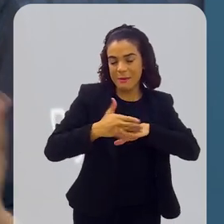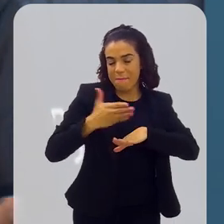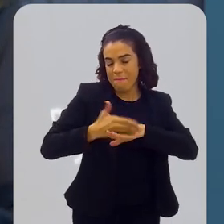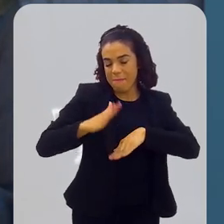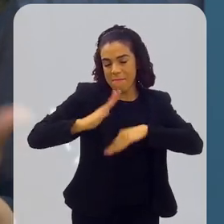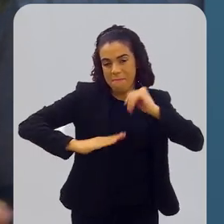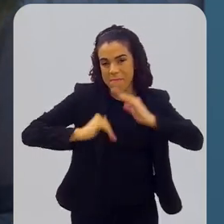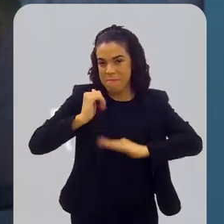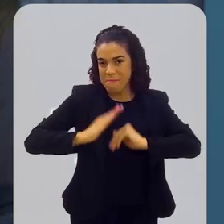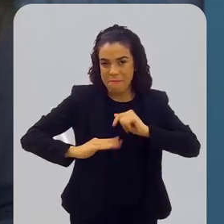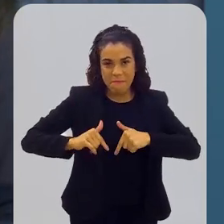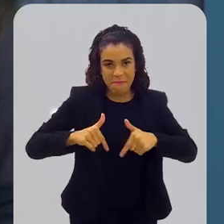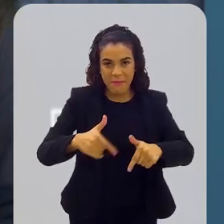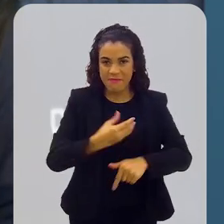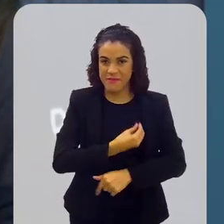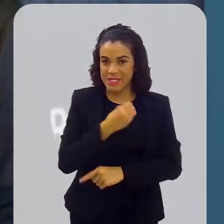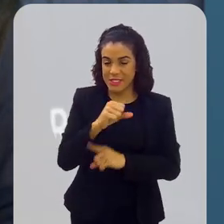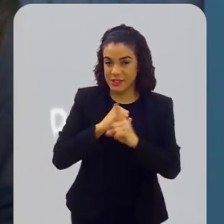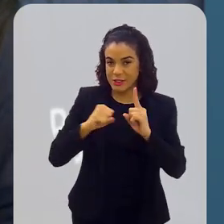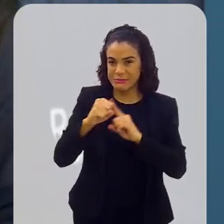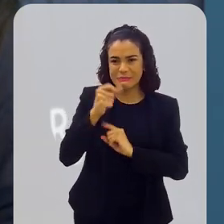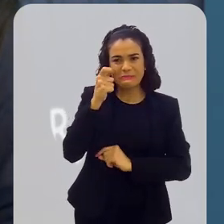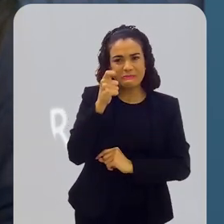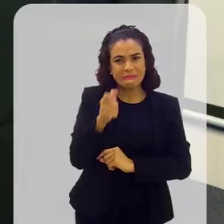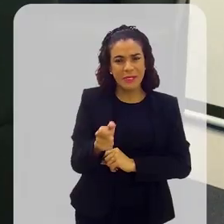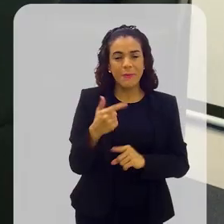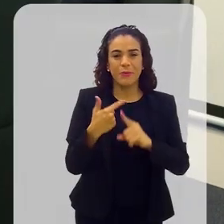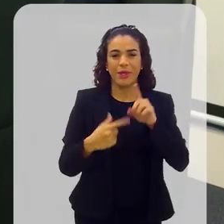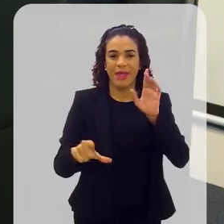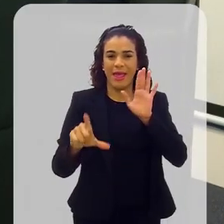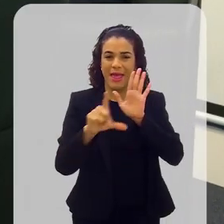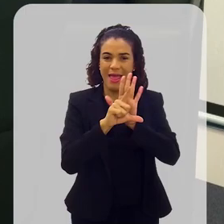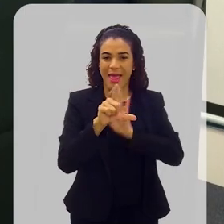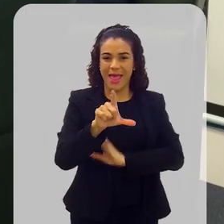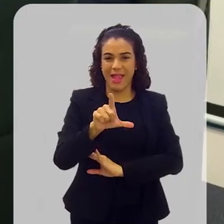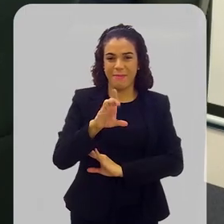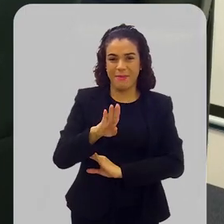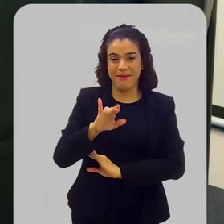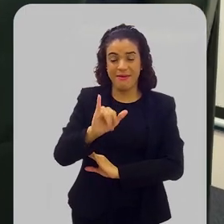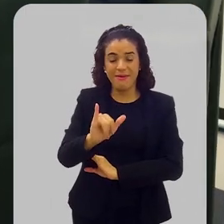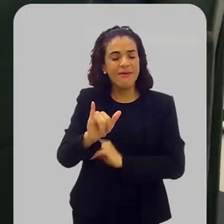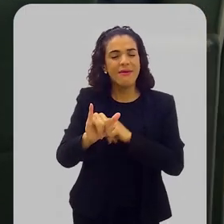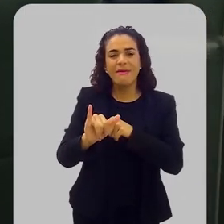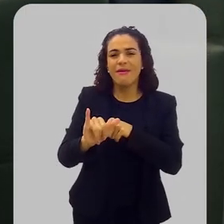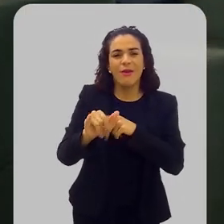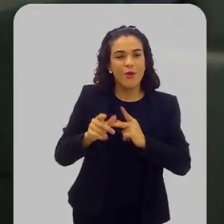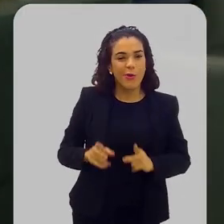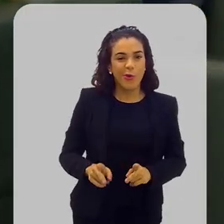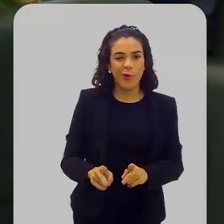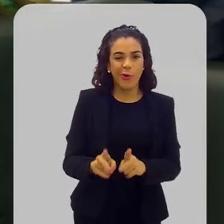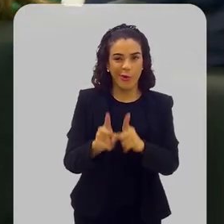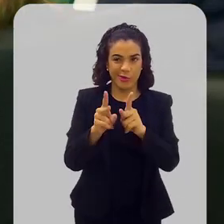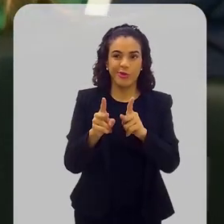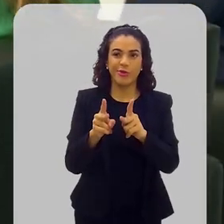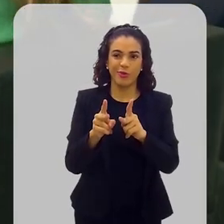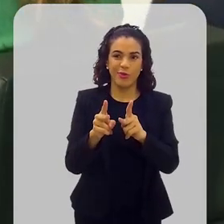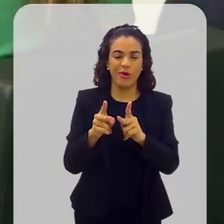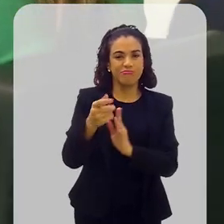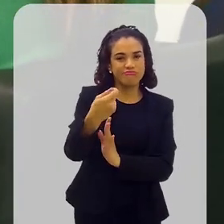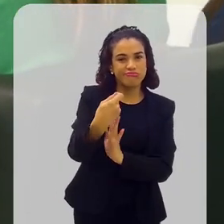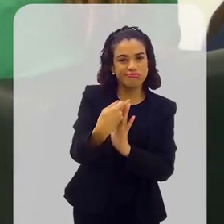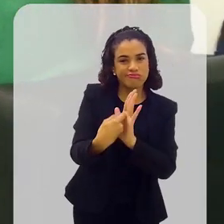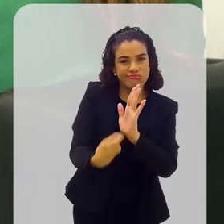sua prática e à sua vida social. E é interessante que a lei brasileira de inclusão, ela continua